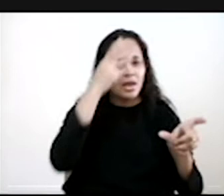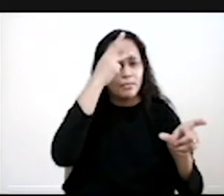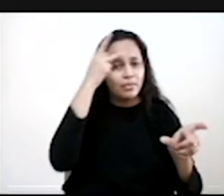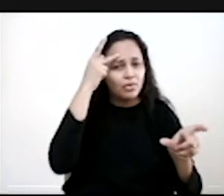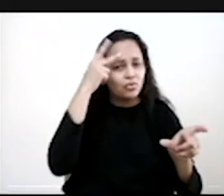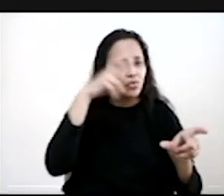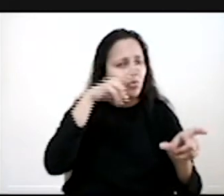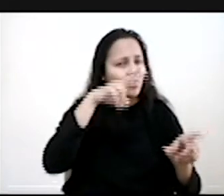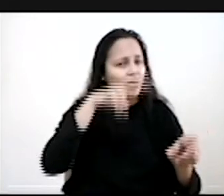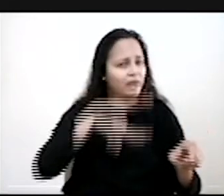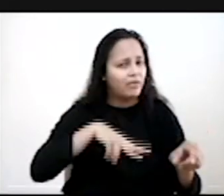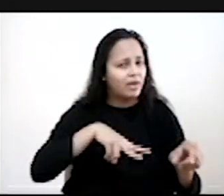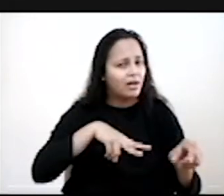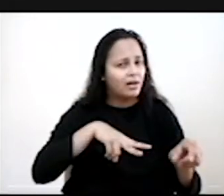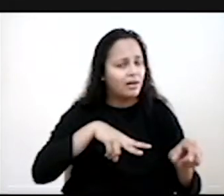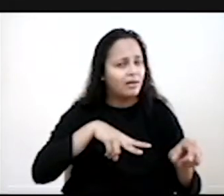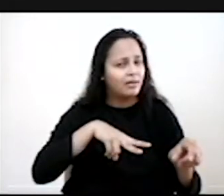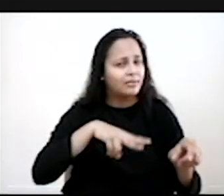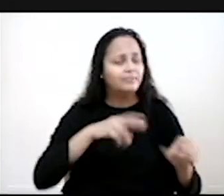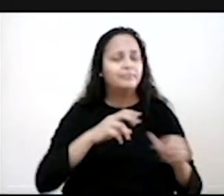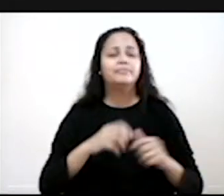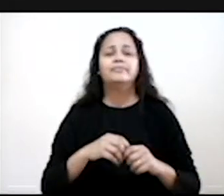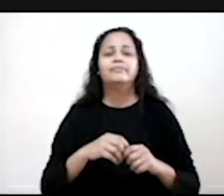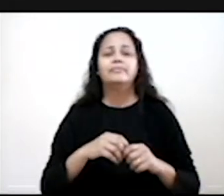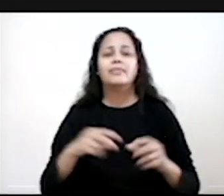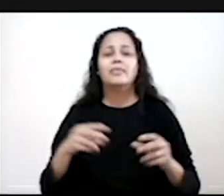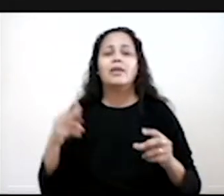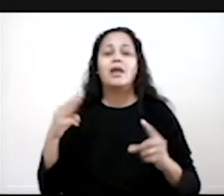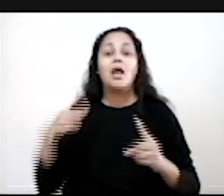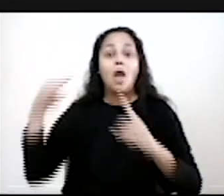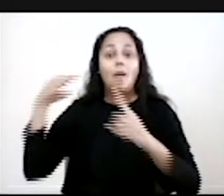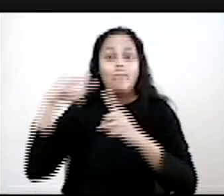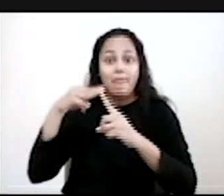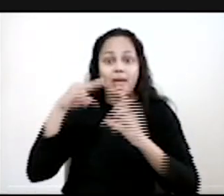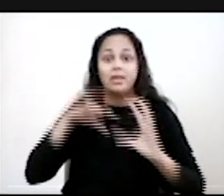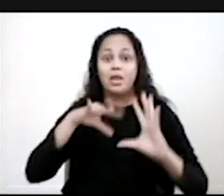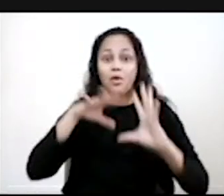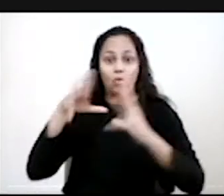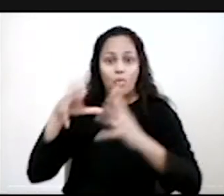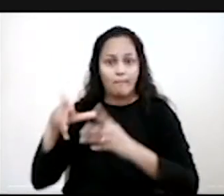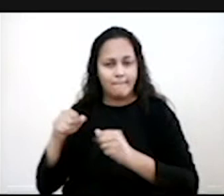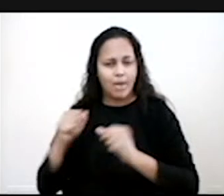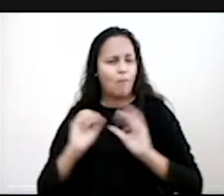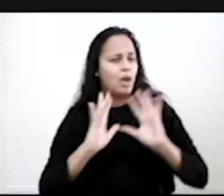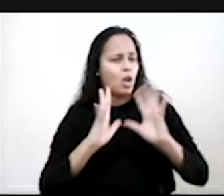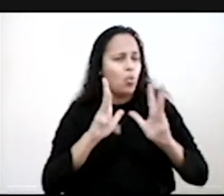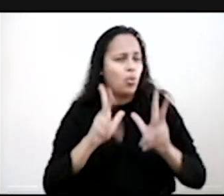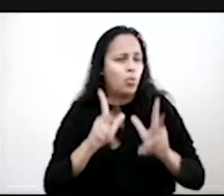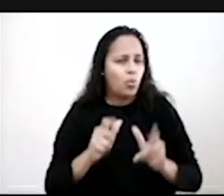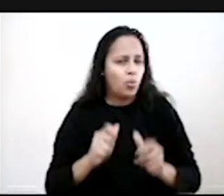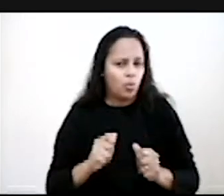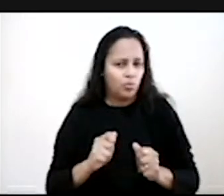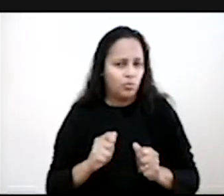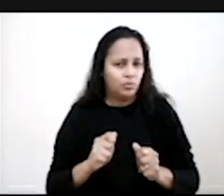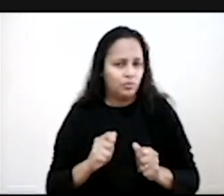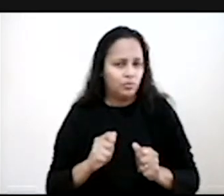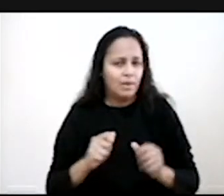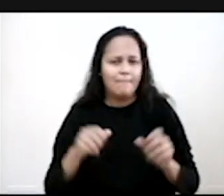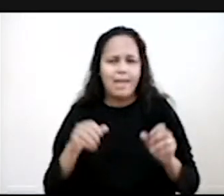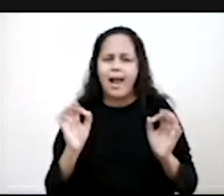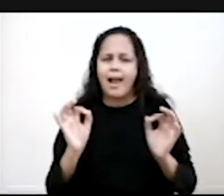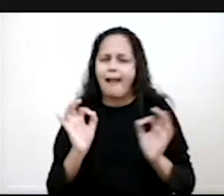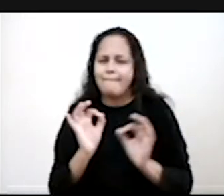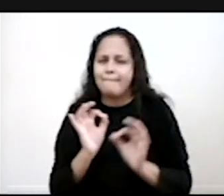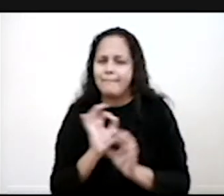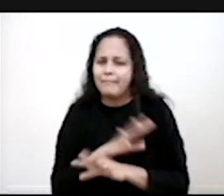saber do que se trata aquele texto. Então, meta global. Havia uma meta para todo mundo, para o globo,